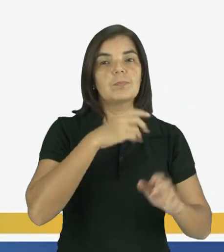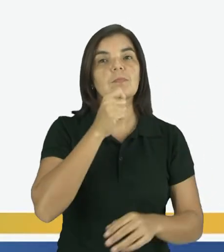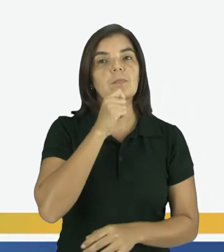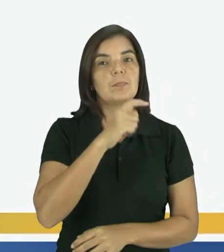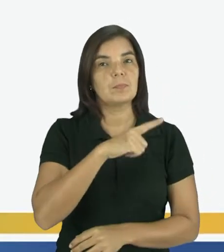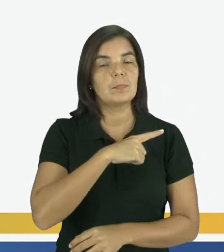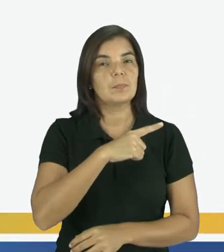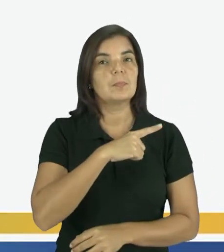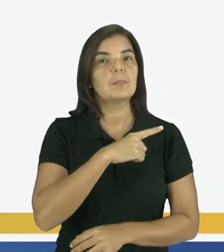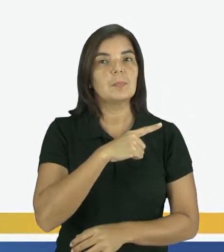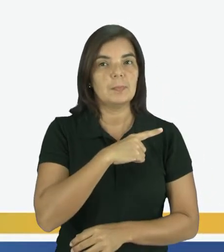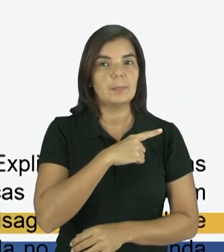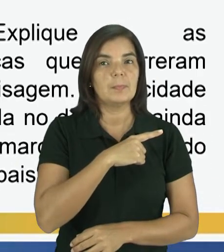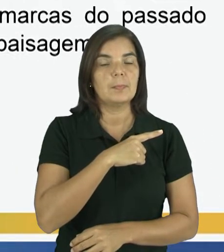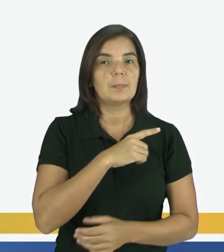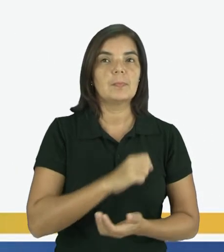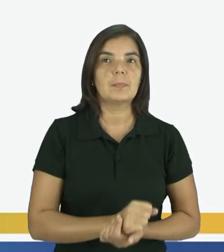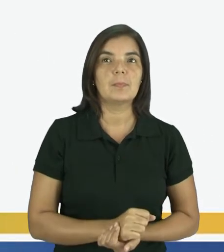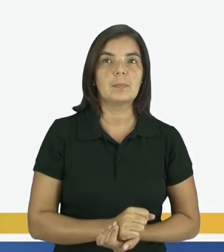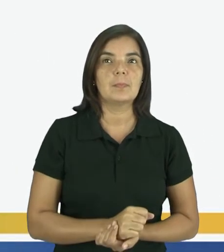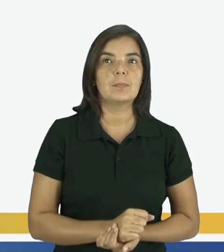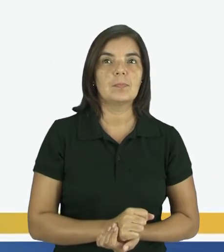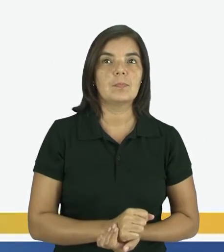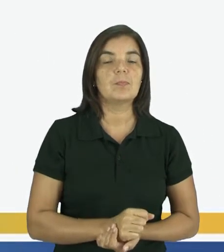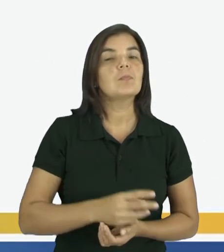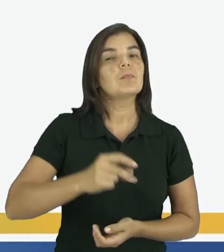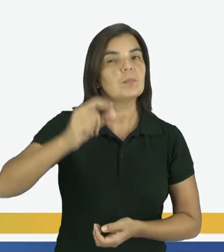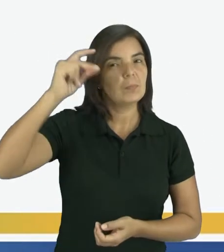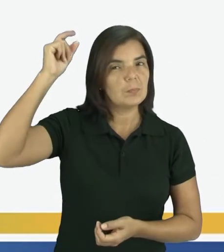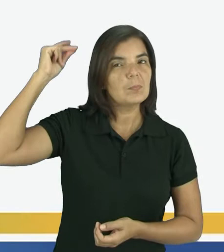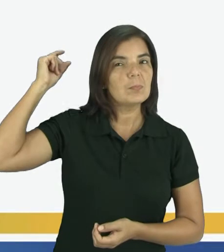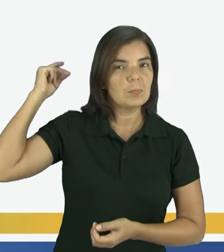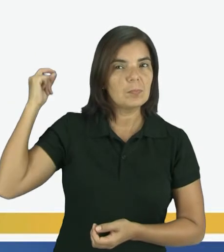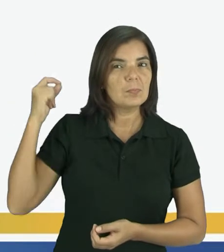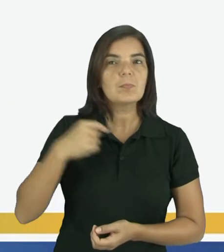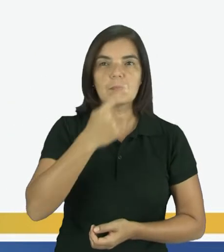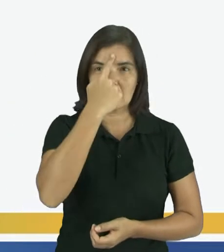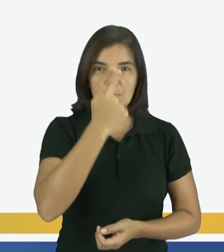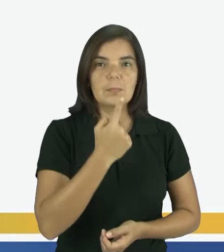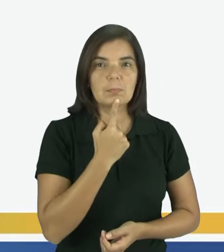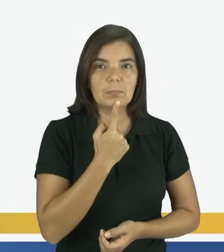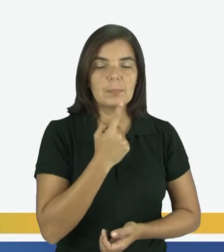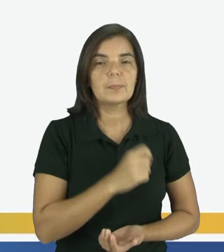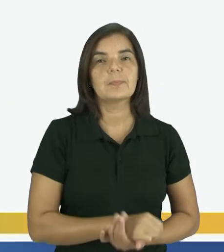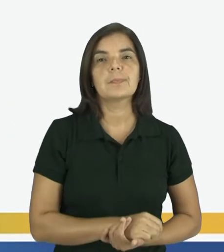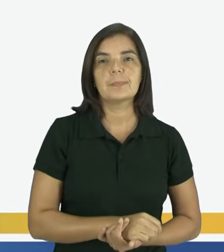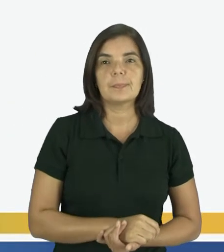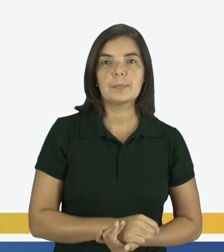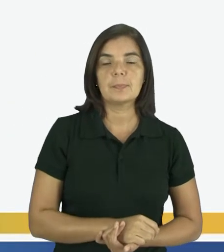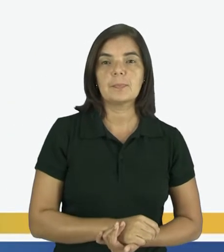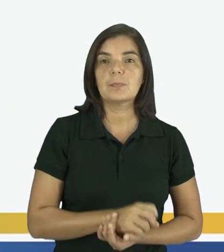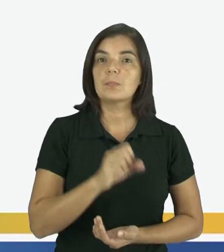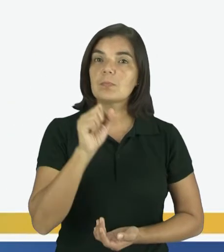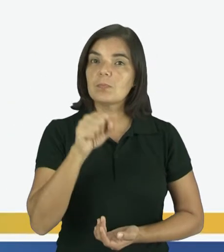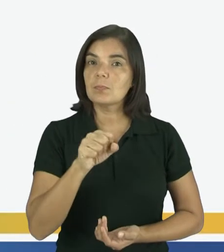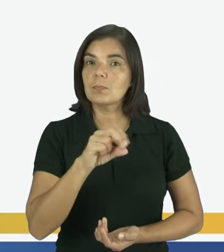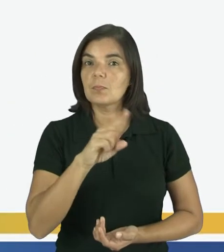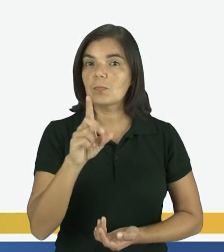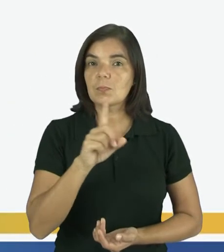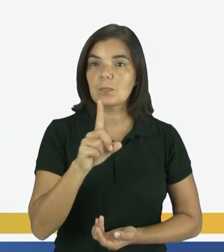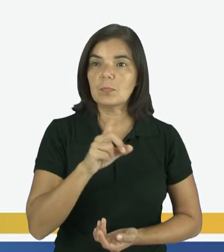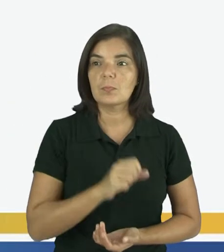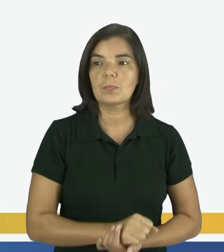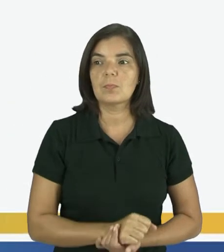possui marcas do passado na sua paisagem? Sim ou não, crianças?